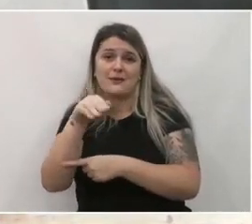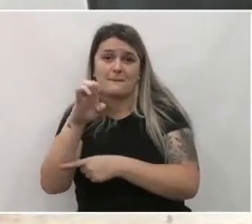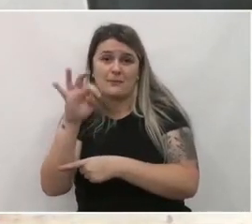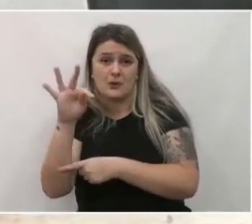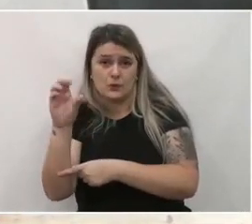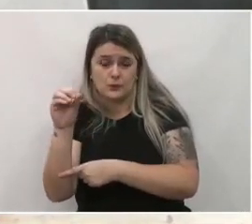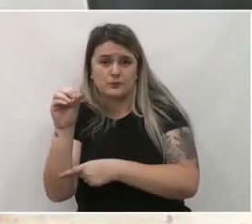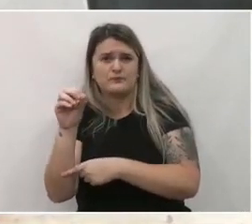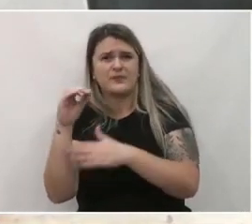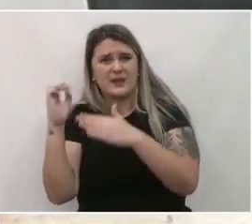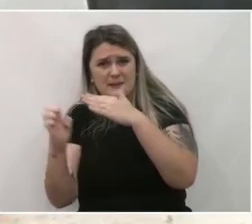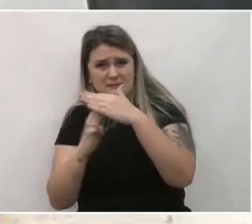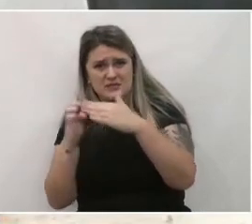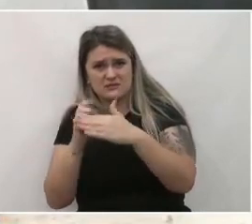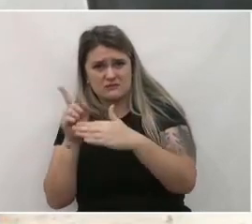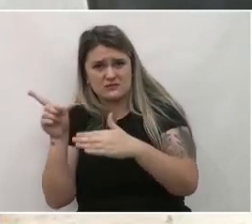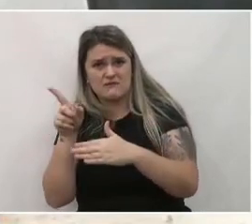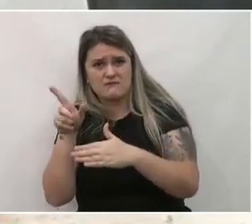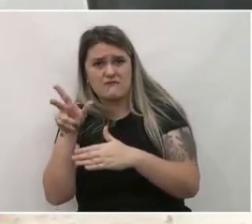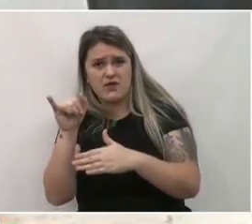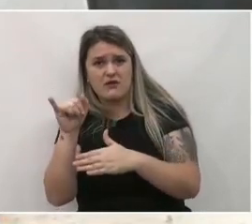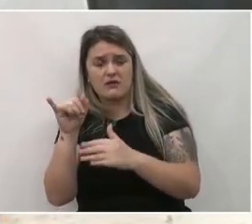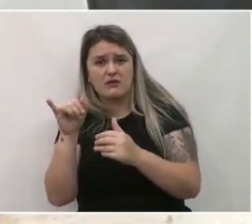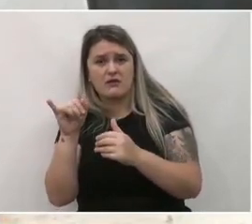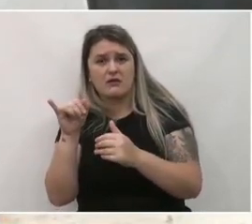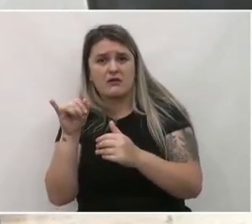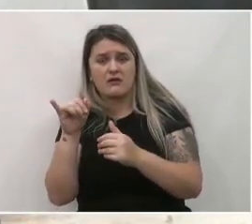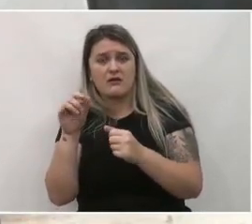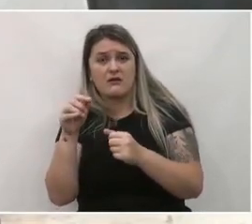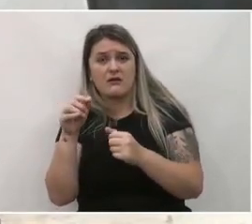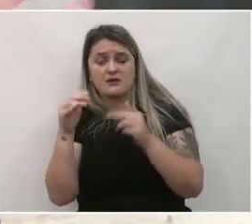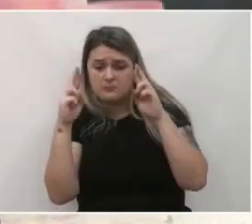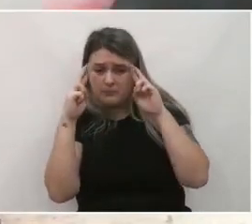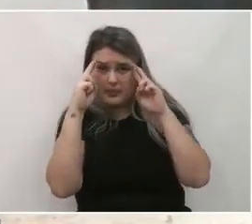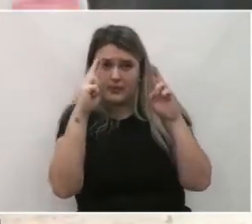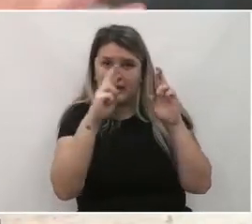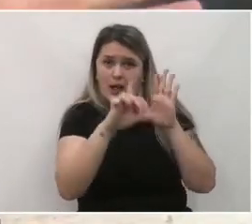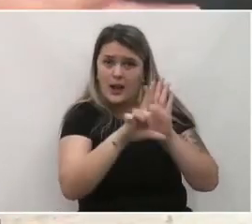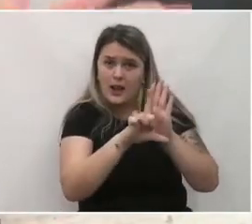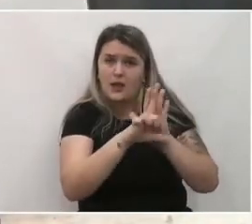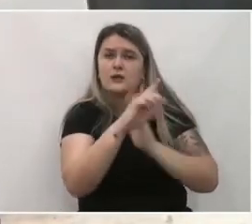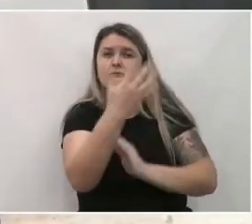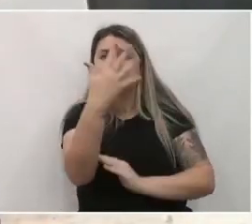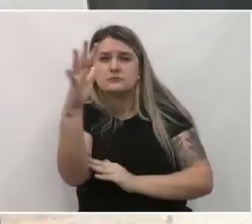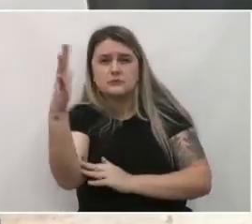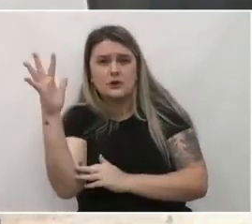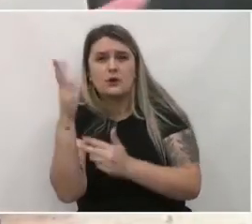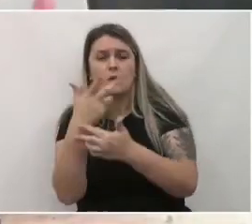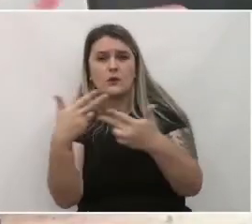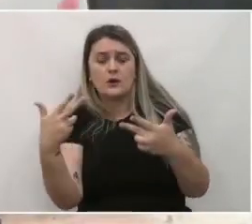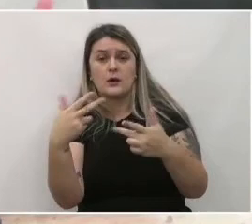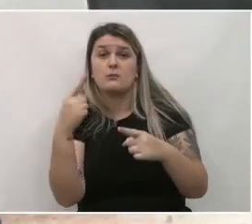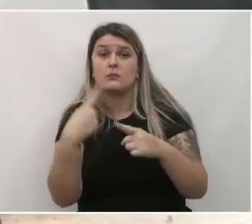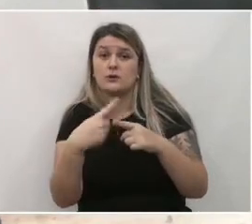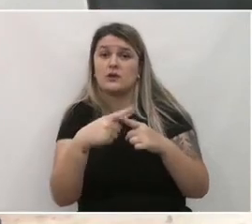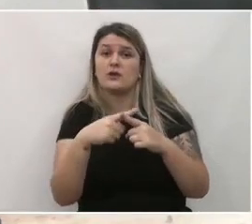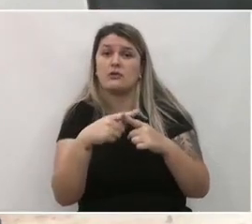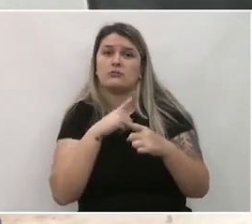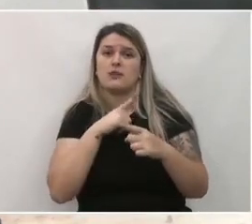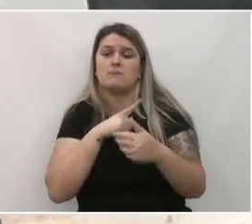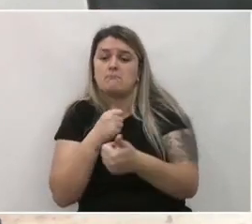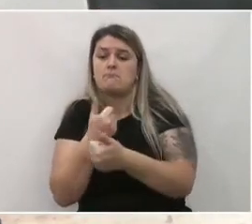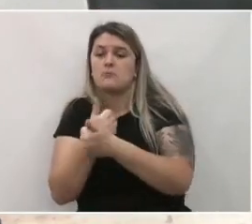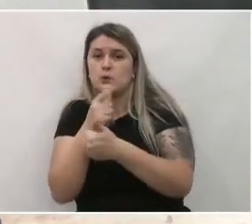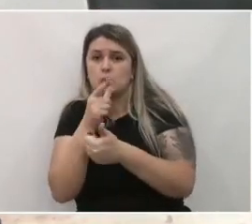A empresa de vocês vai levar em consideração a lei florestal, alguma coisa nesse sentido, uma vez que a gente tem o rio aqui?